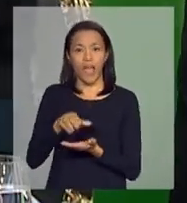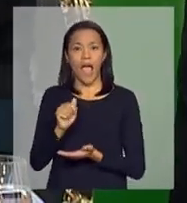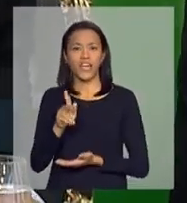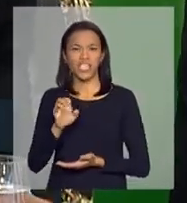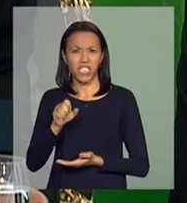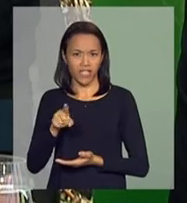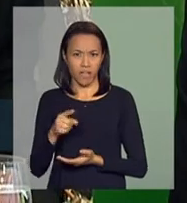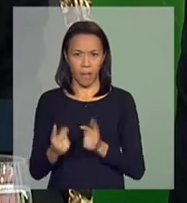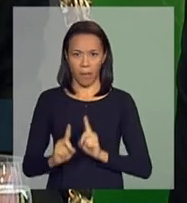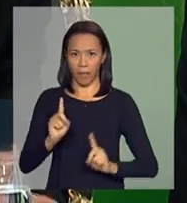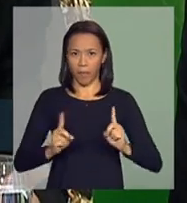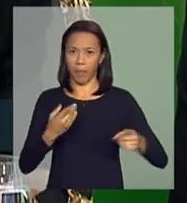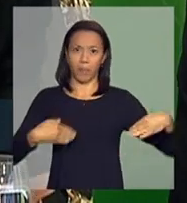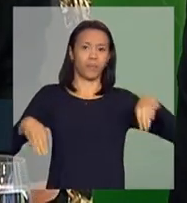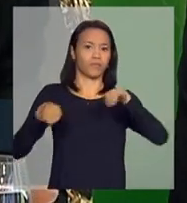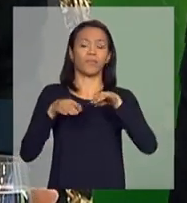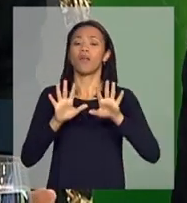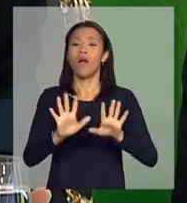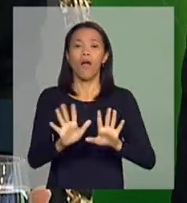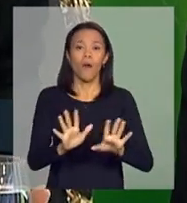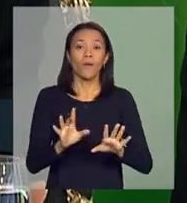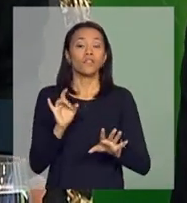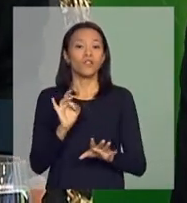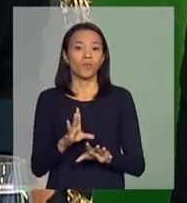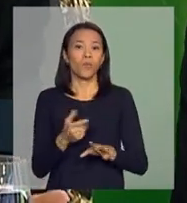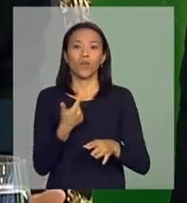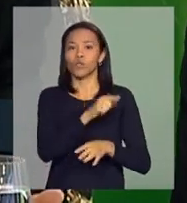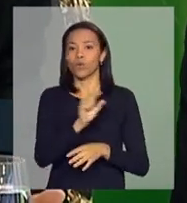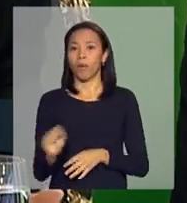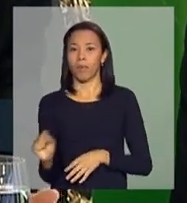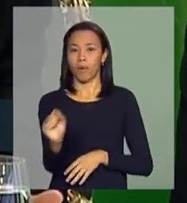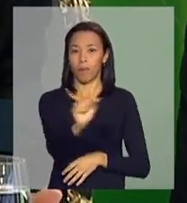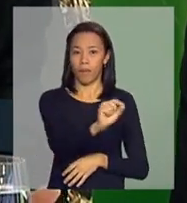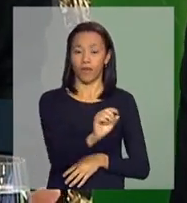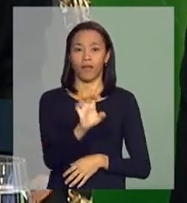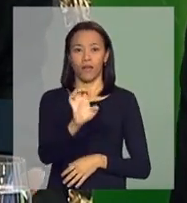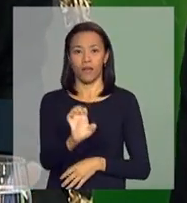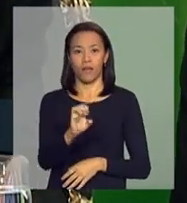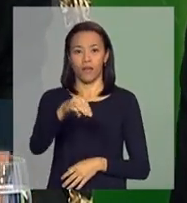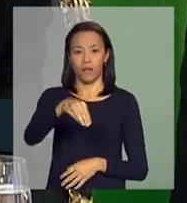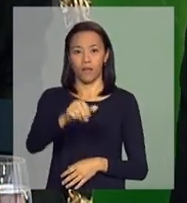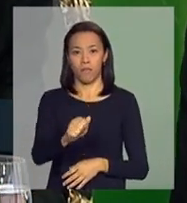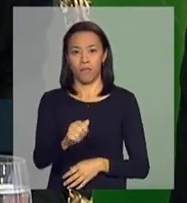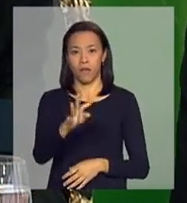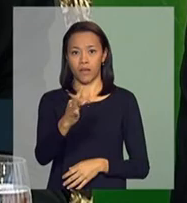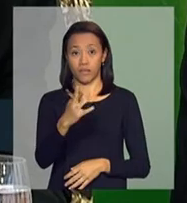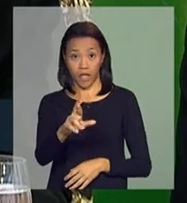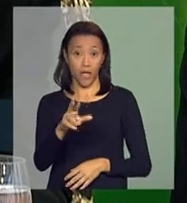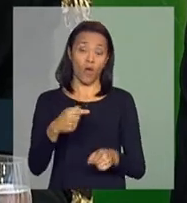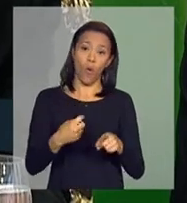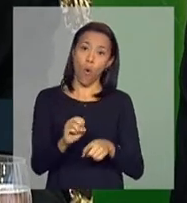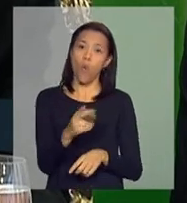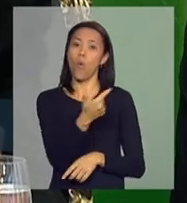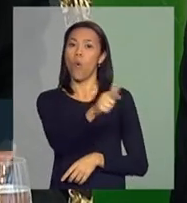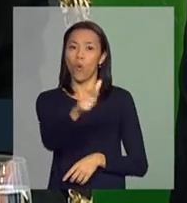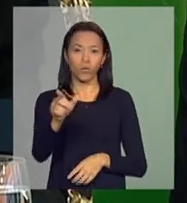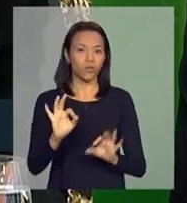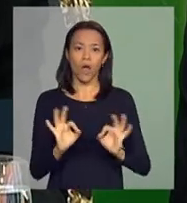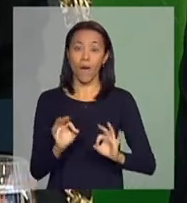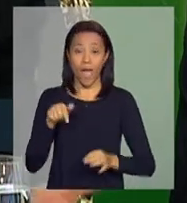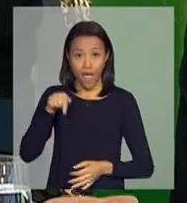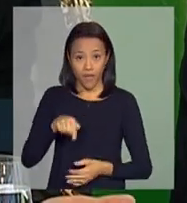competir de forma nenhuma com as EMATER, as agências de extensão rural. Pelo contrário, ela vai